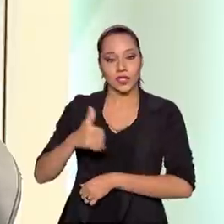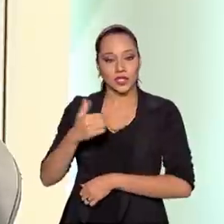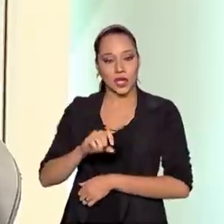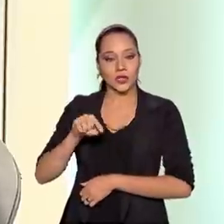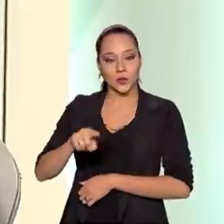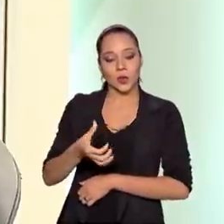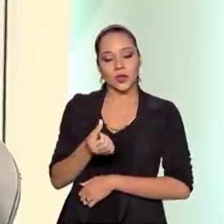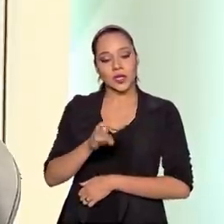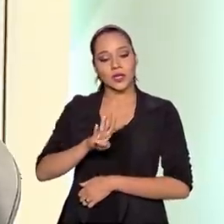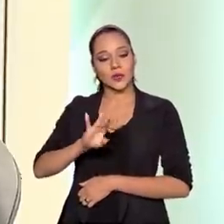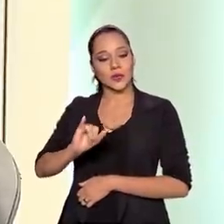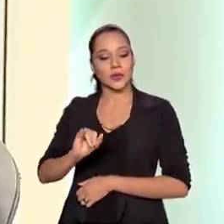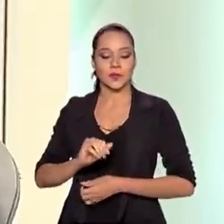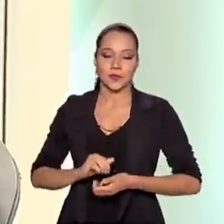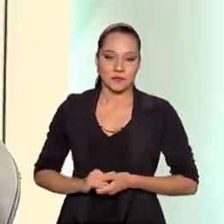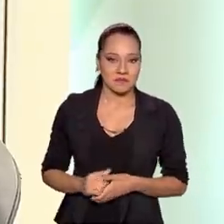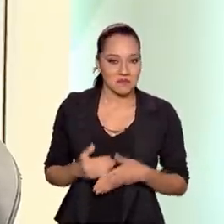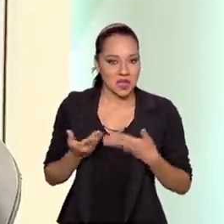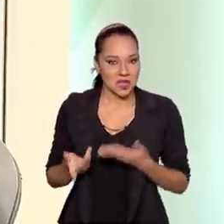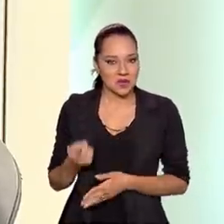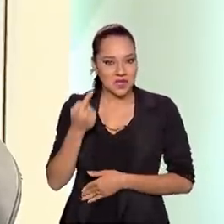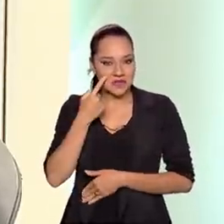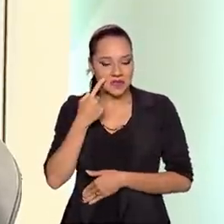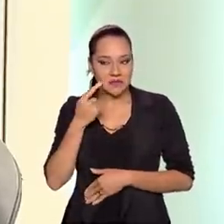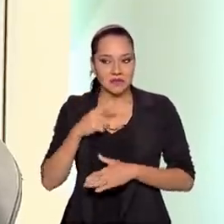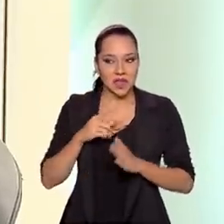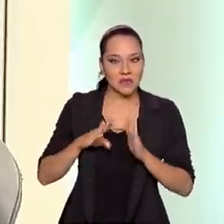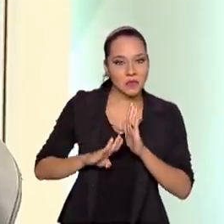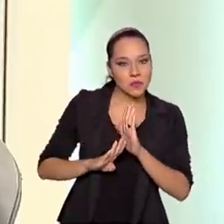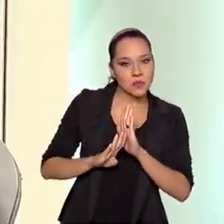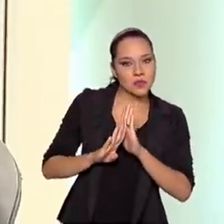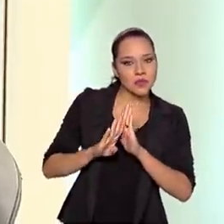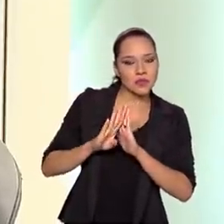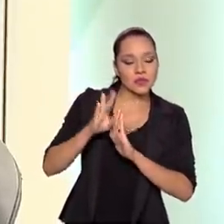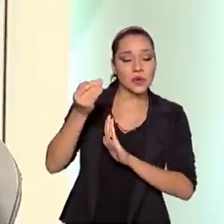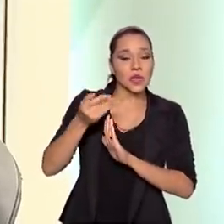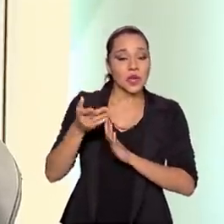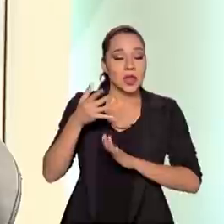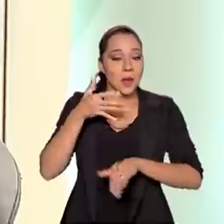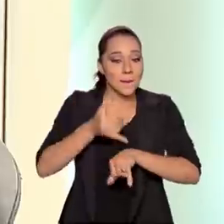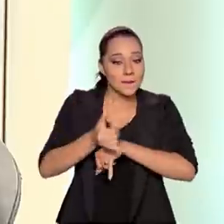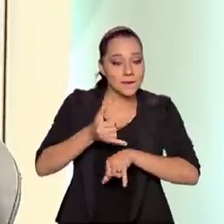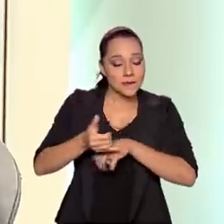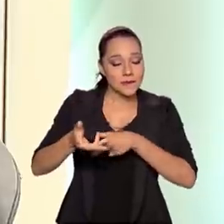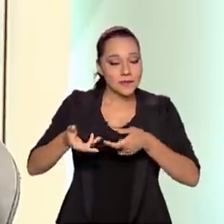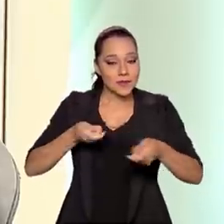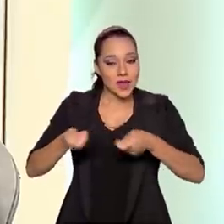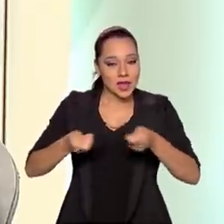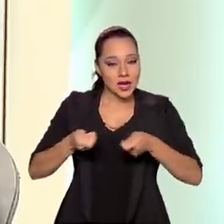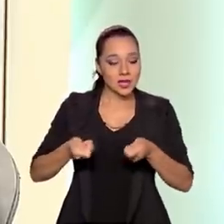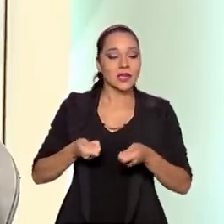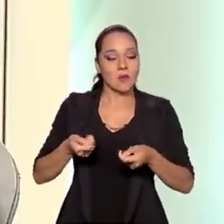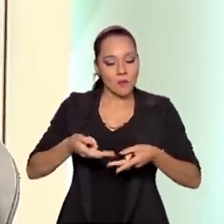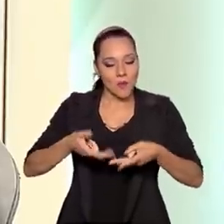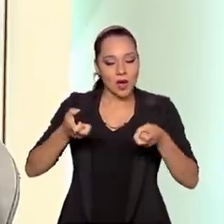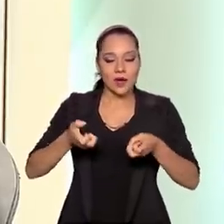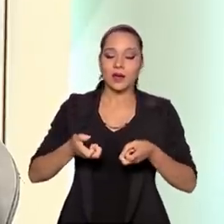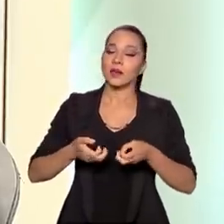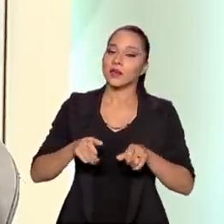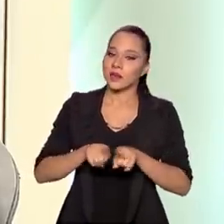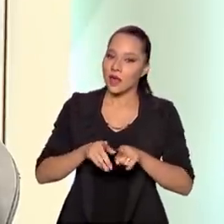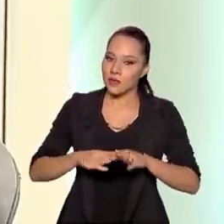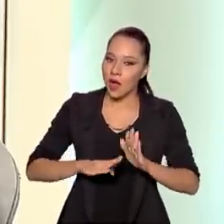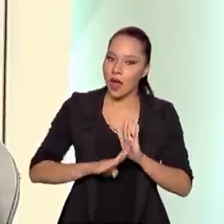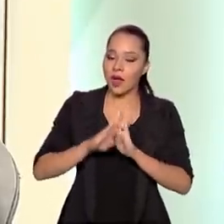,6 bilhões. Ou seja, você vê que nós tivemos um saldo elevado da mineração e que isso permitiu que o saldo